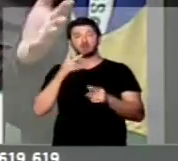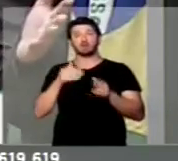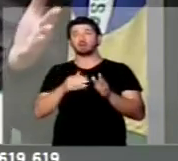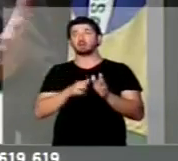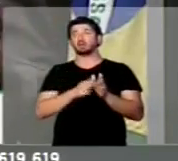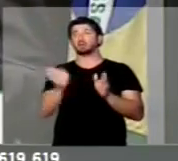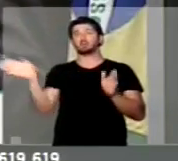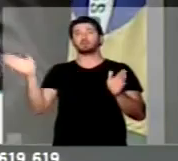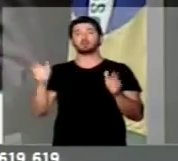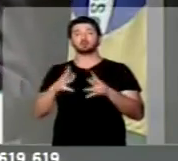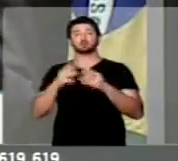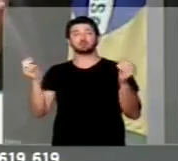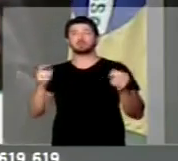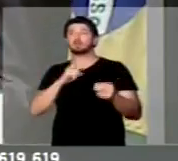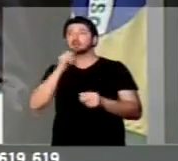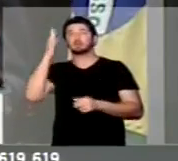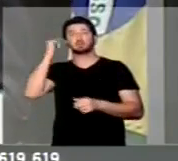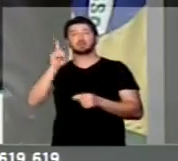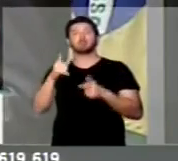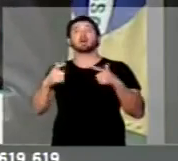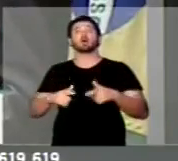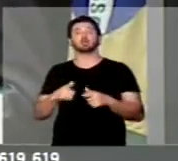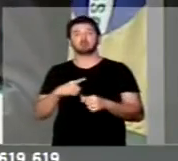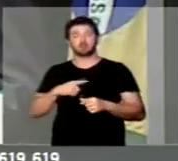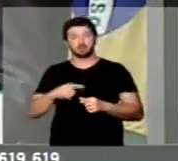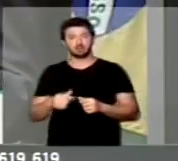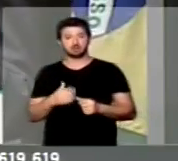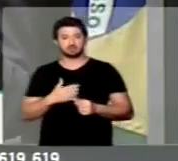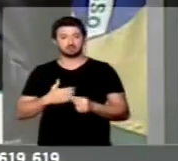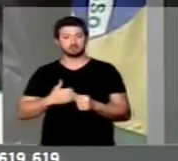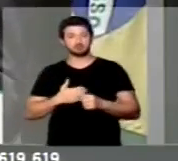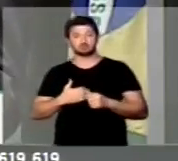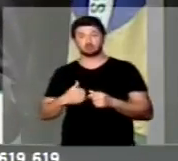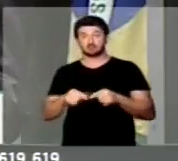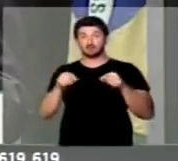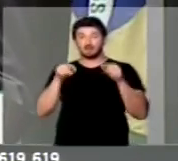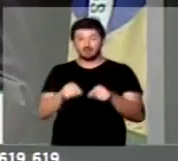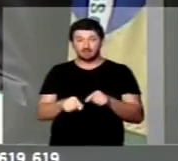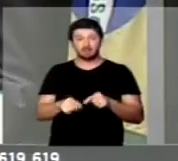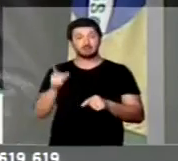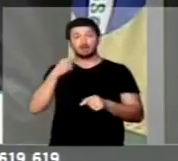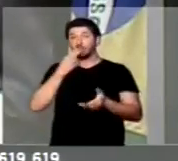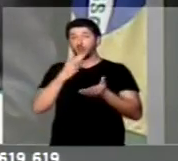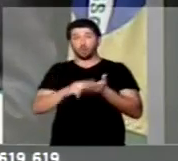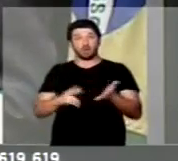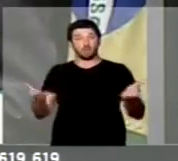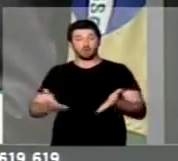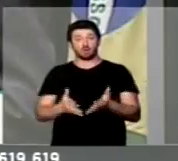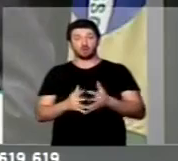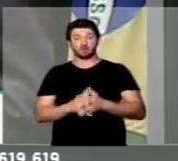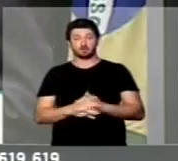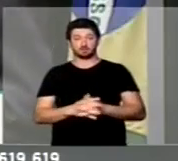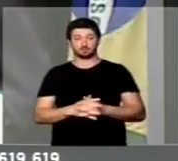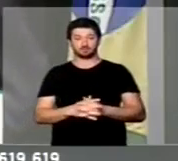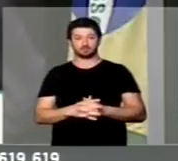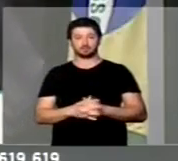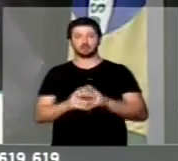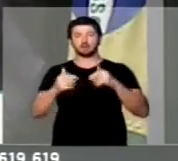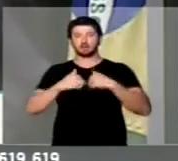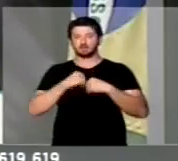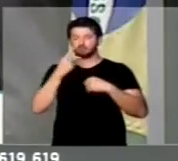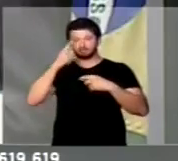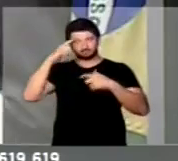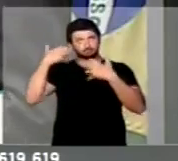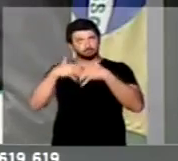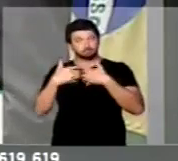extraviado, que ninguém sabe onde está. Essa é a cara do Correio, ultimamente. Eu quero fazer a